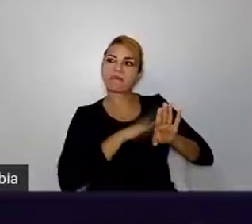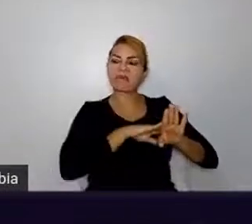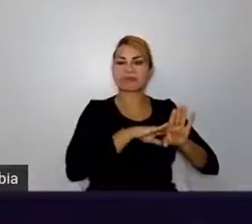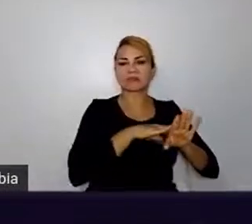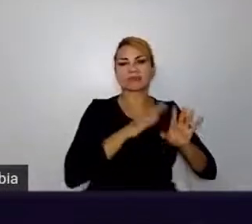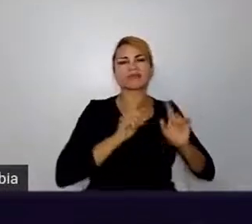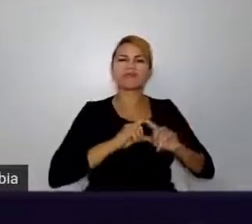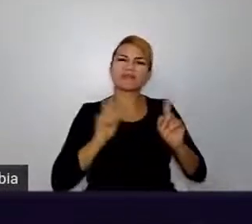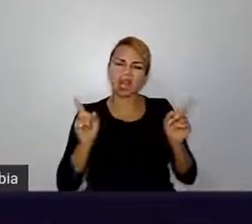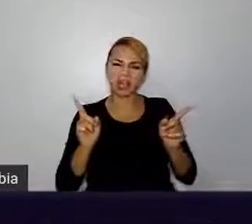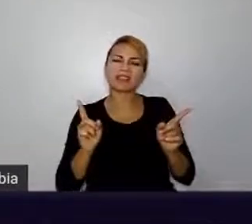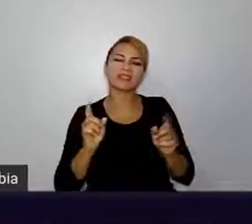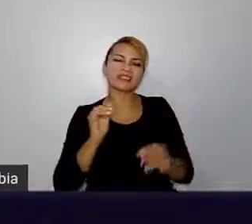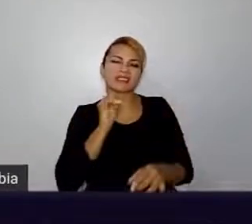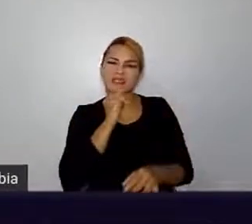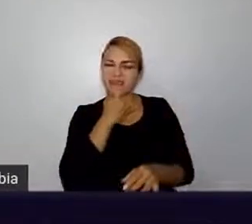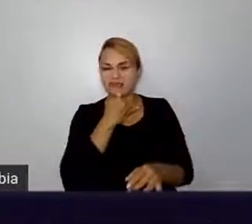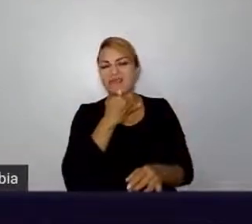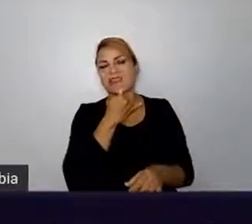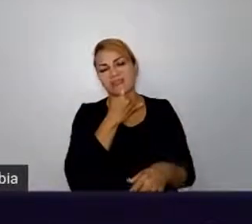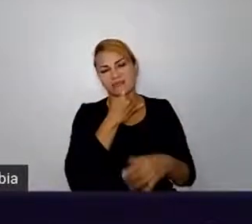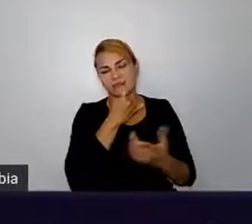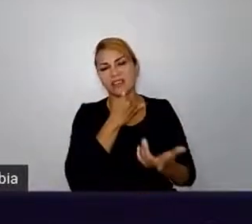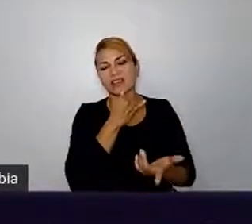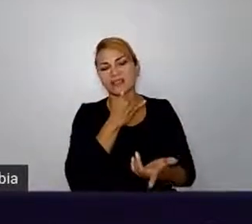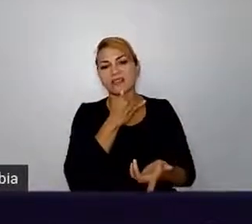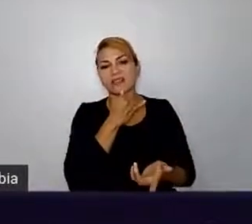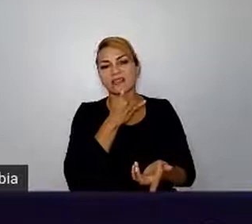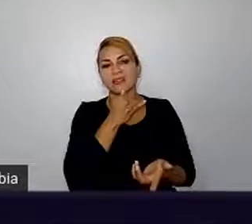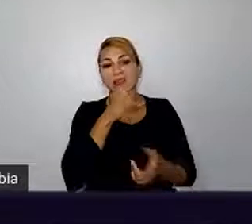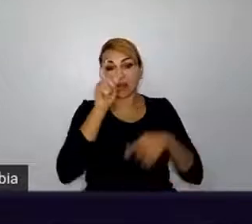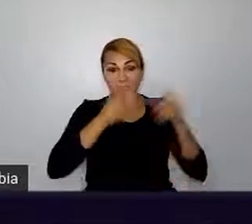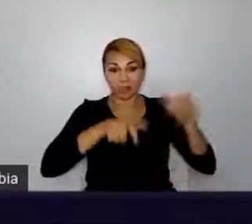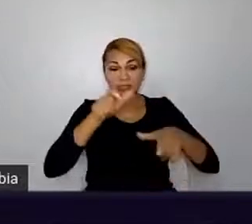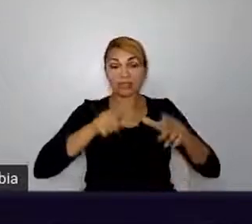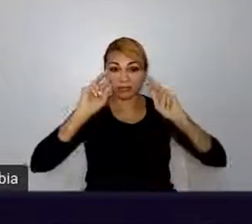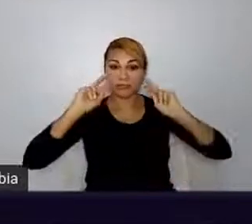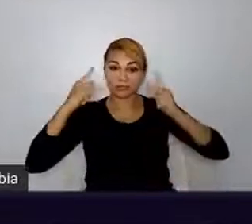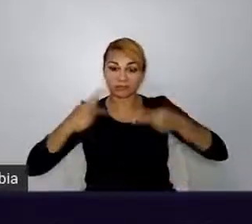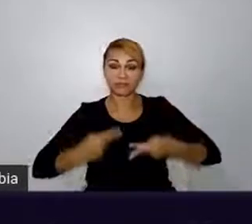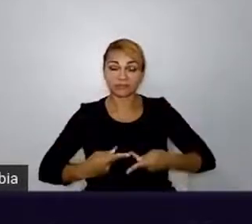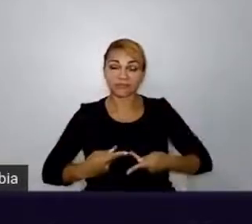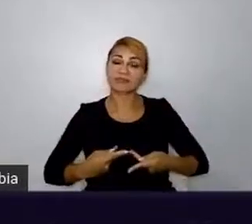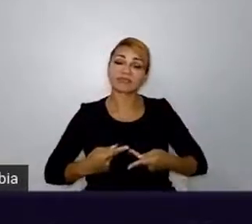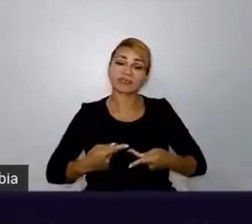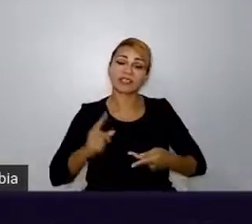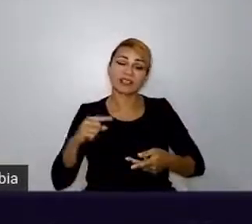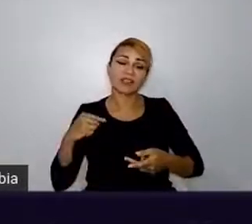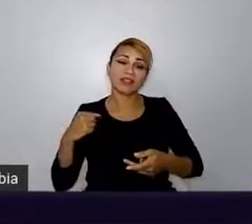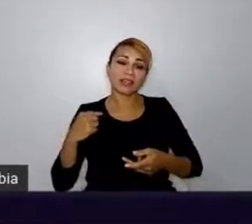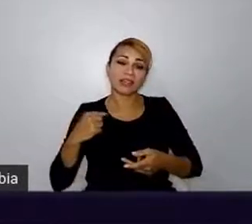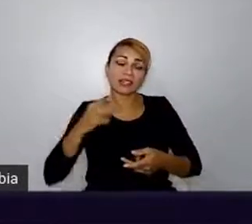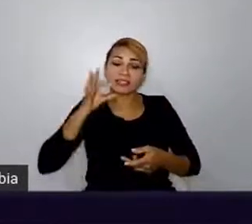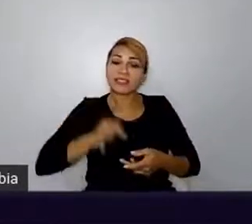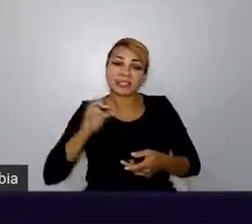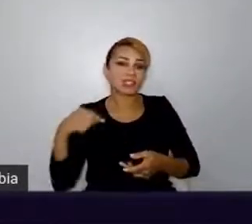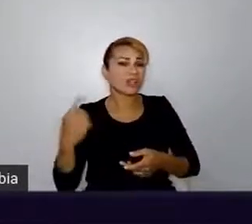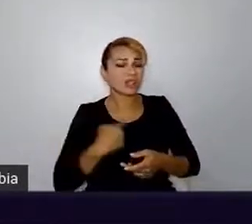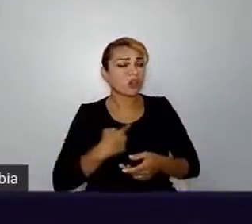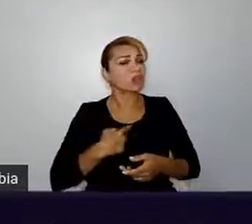Infelizmente, quanto seres humanos, a única certeza que a gente tem é que a vai continuar errando aí até a gente